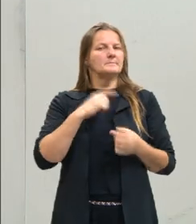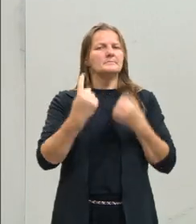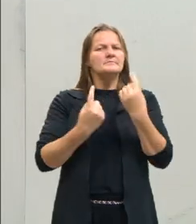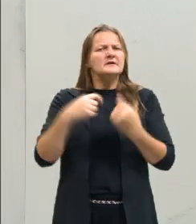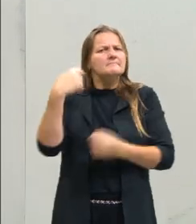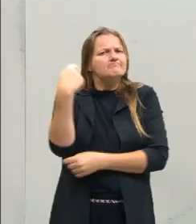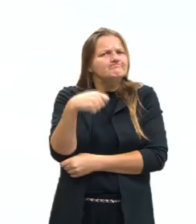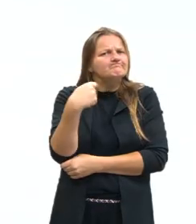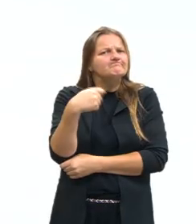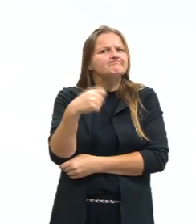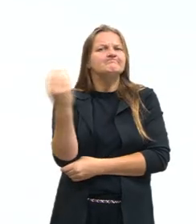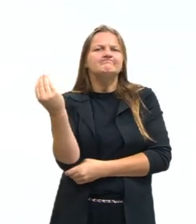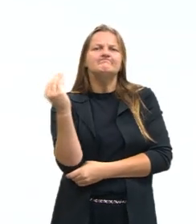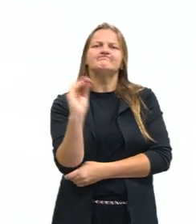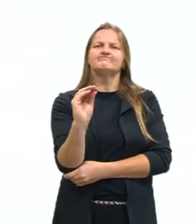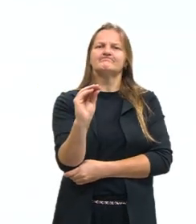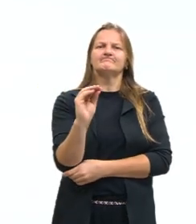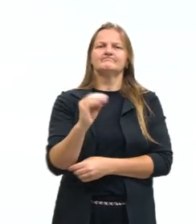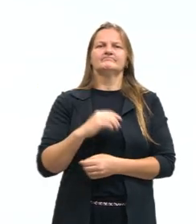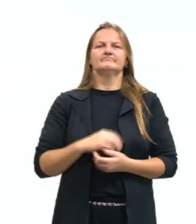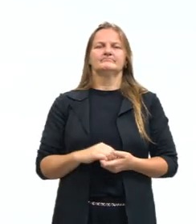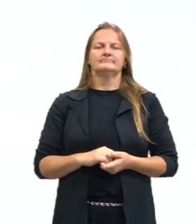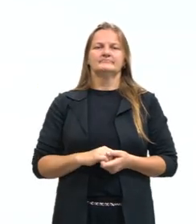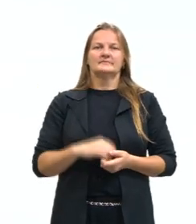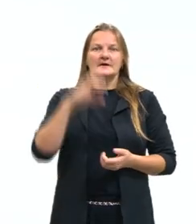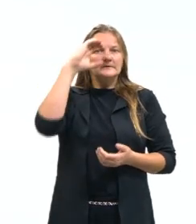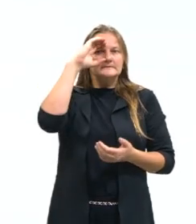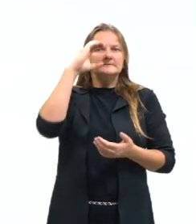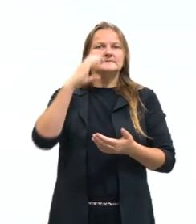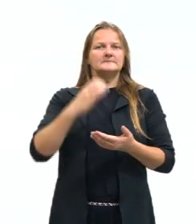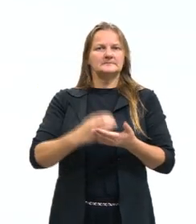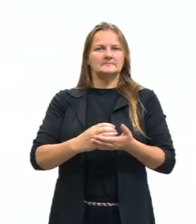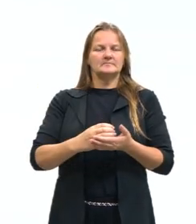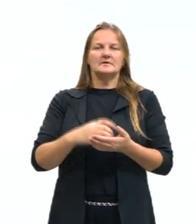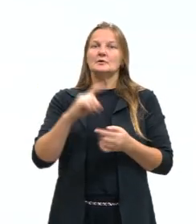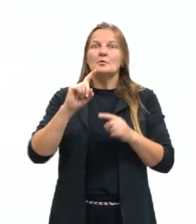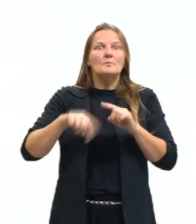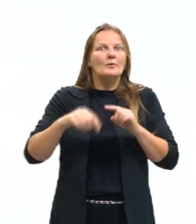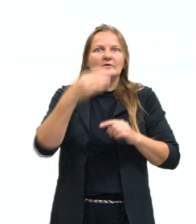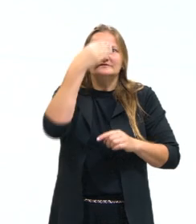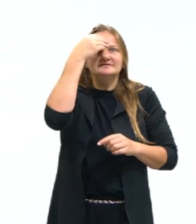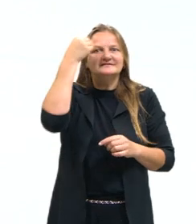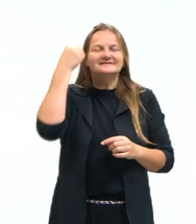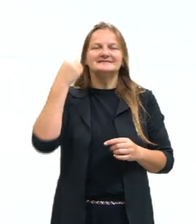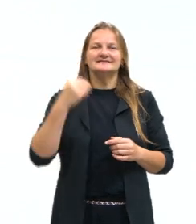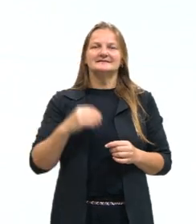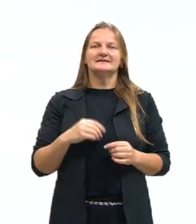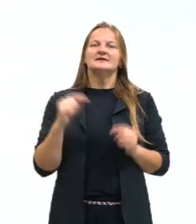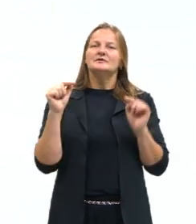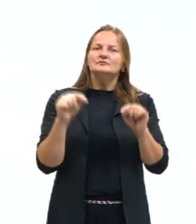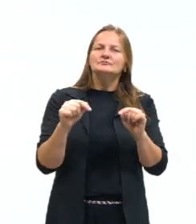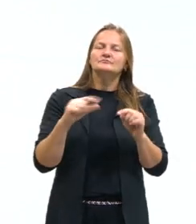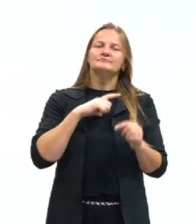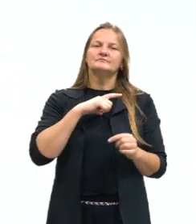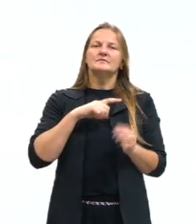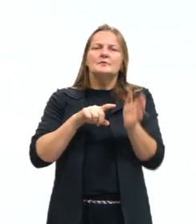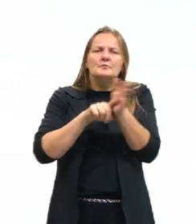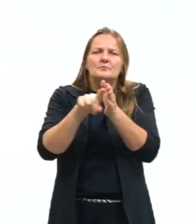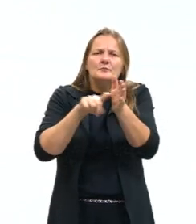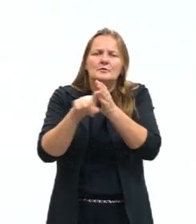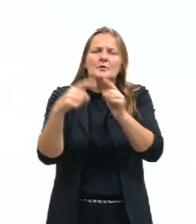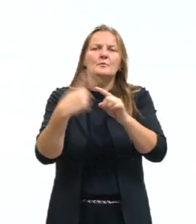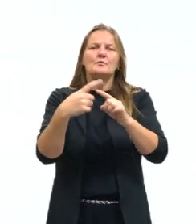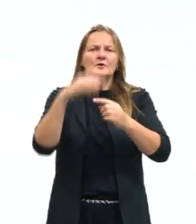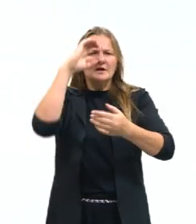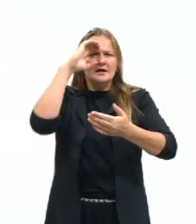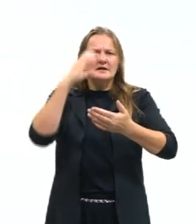necessária em relação à tese, que não pode ser esquecida. Aqui, quando eu faço essa pergunta, por que